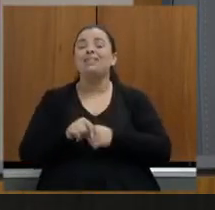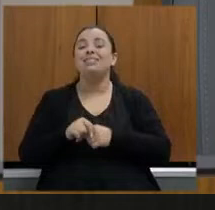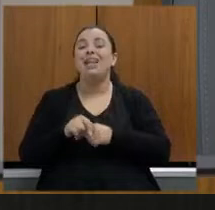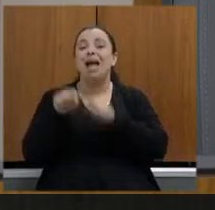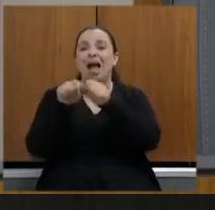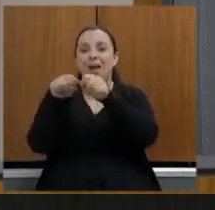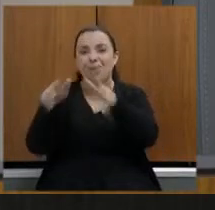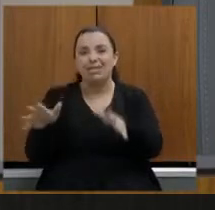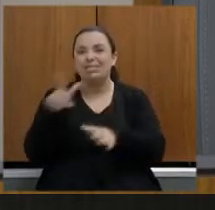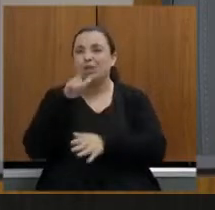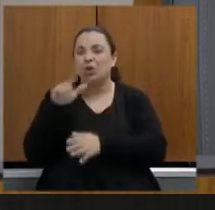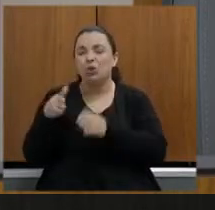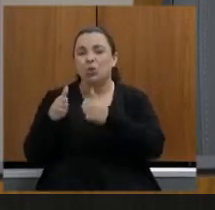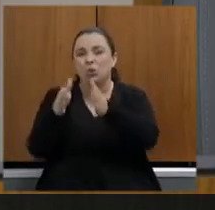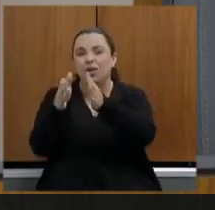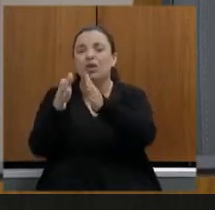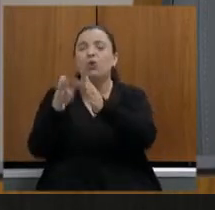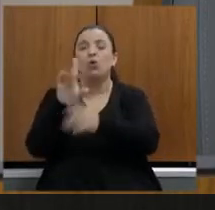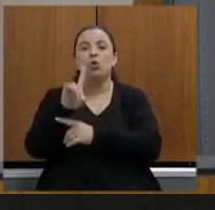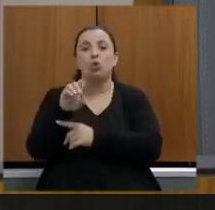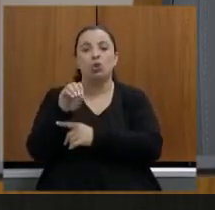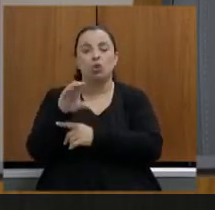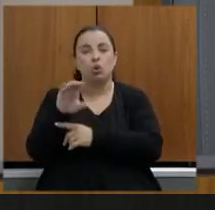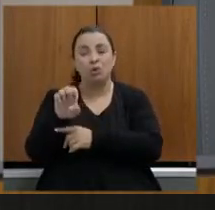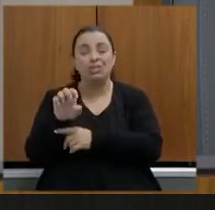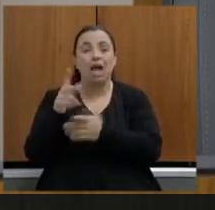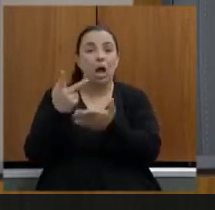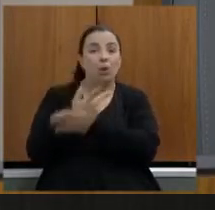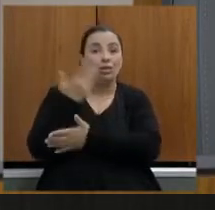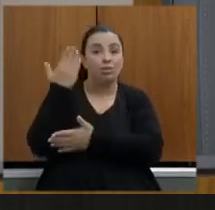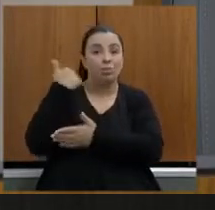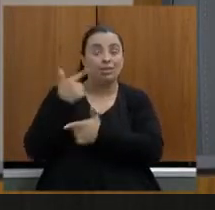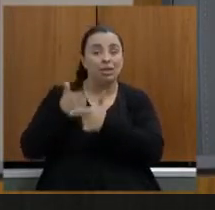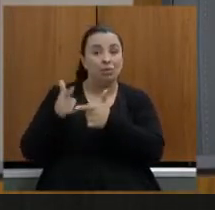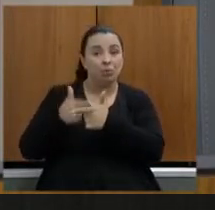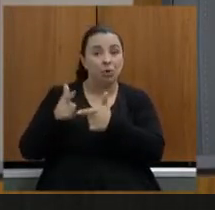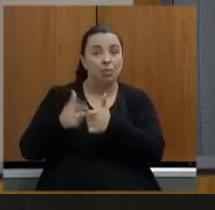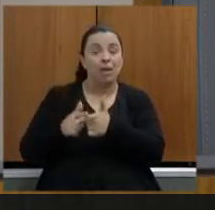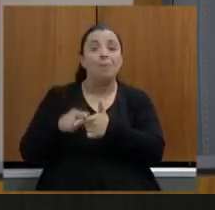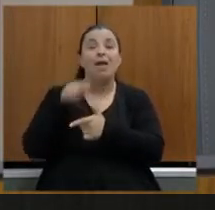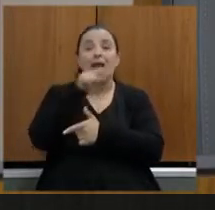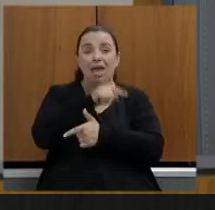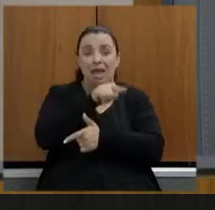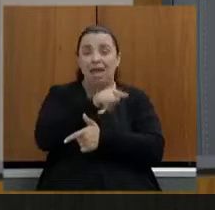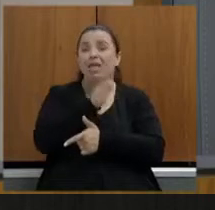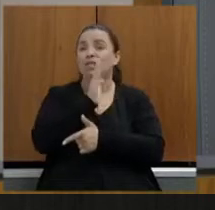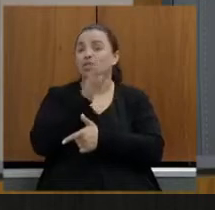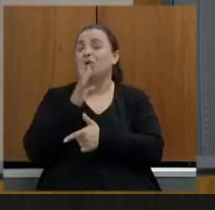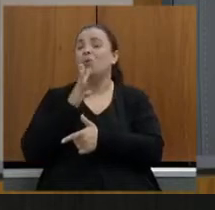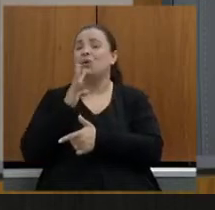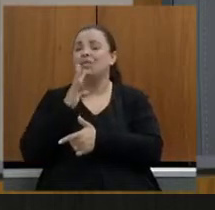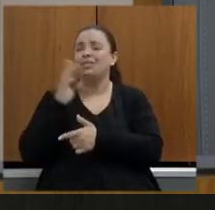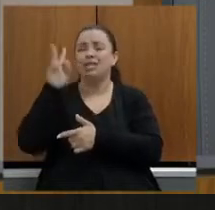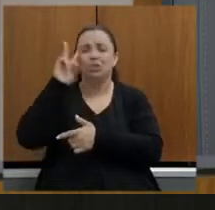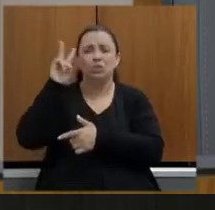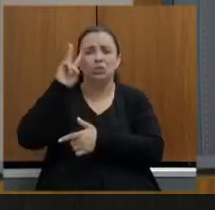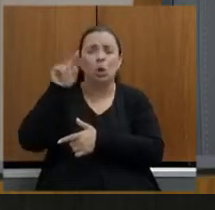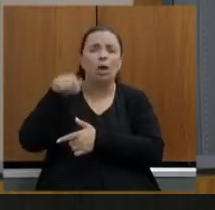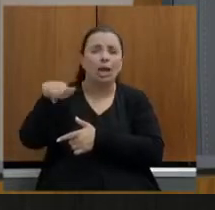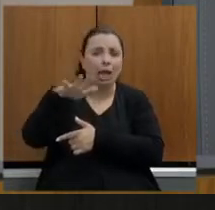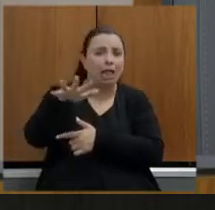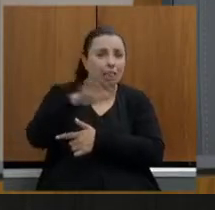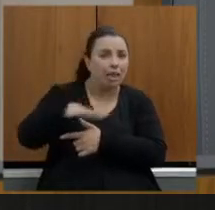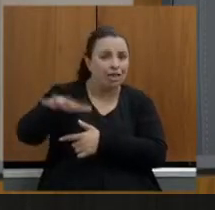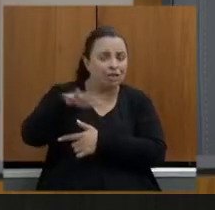aconteceu o problema eles já conheciam a fundo e já acompanhavam toda essa história conosco então